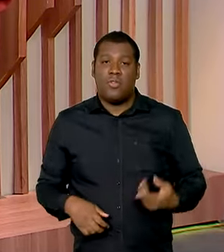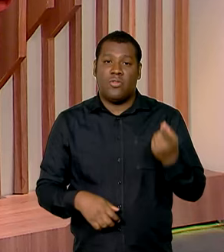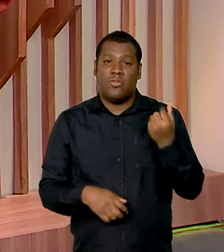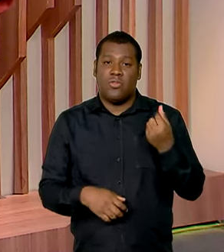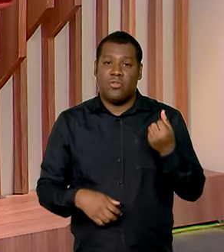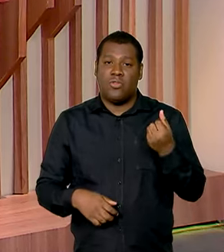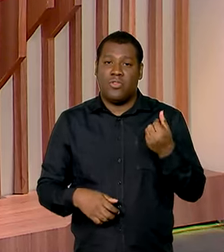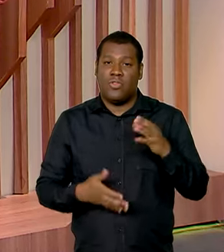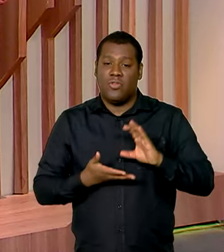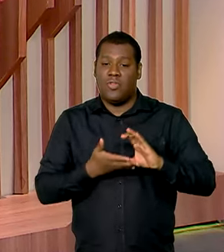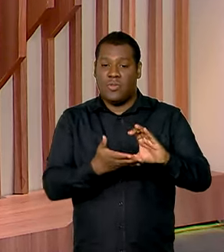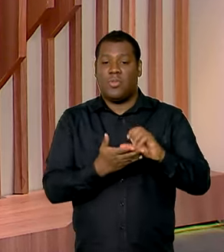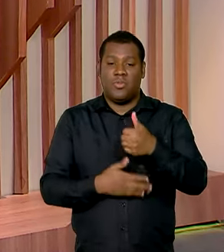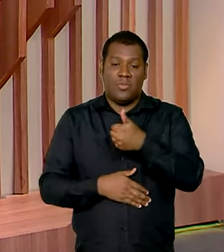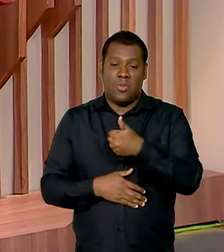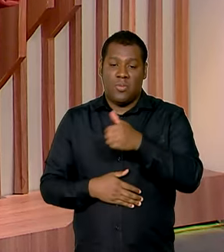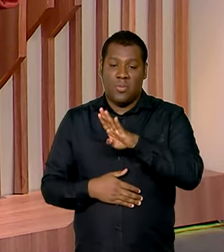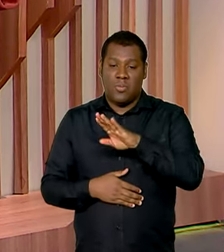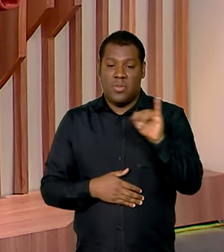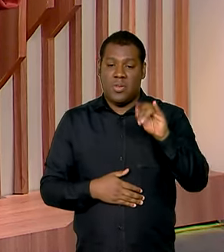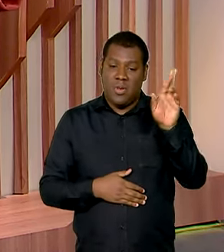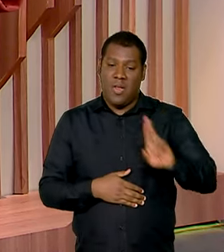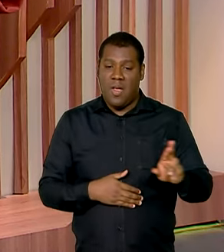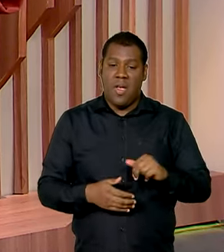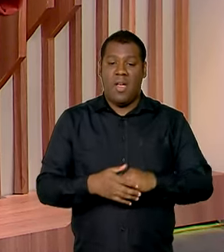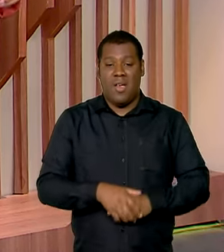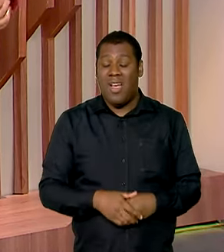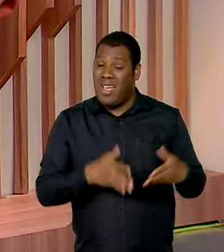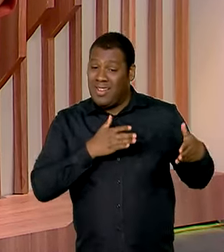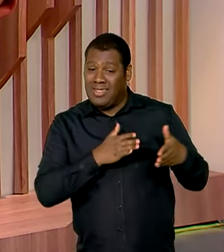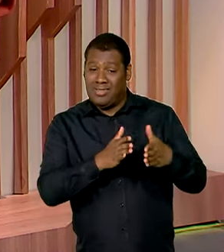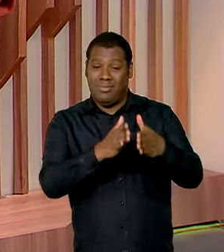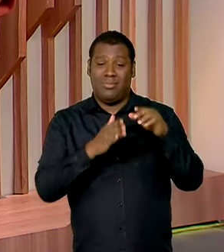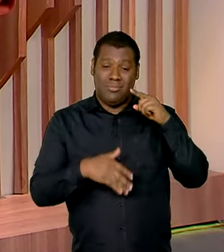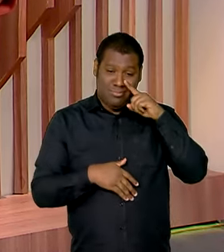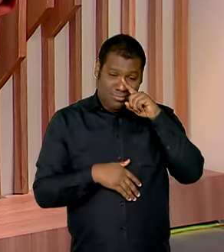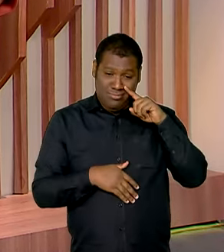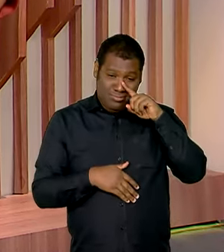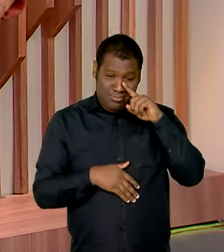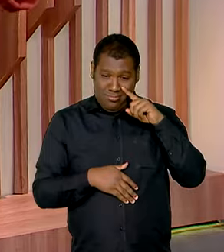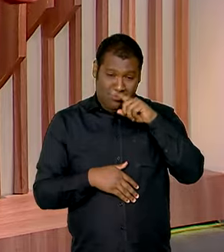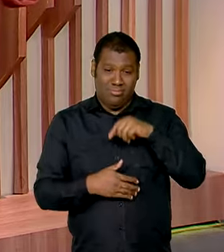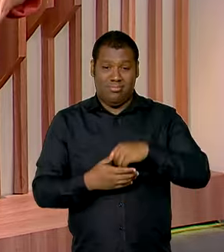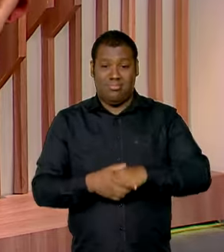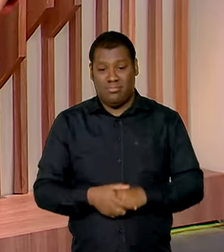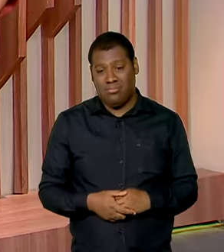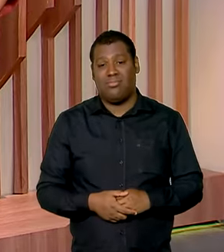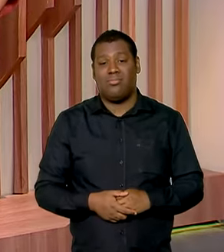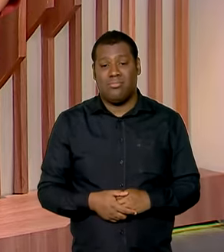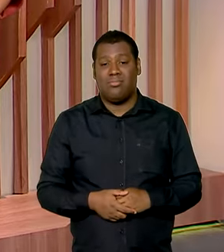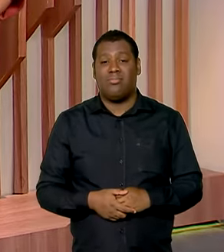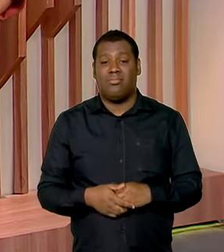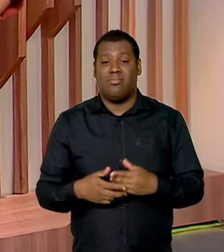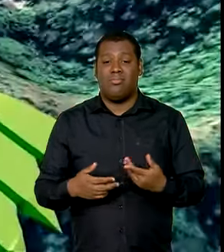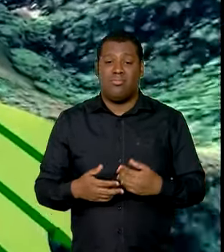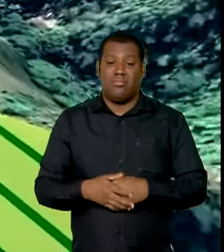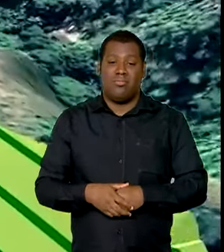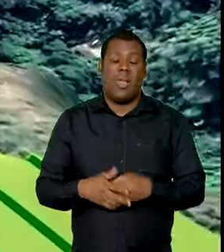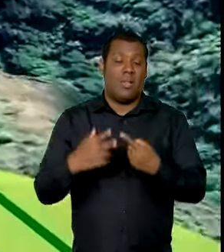de reais. É um dos trechos mais perigosos da Dutra na Serra das Araras que vai ser duplicado.